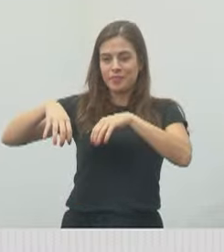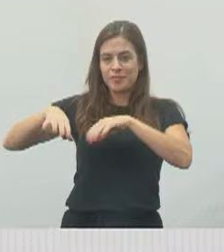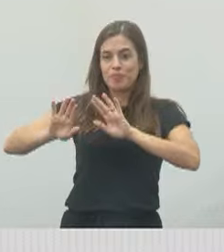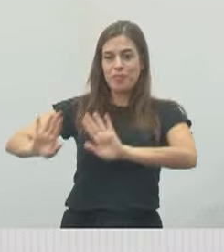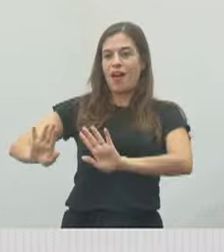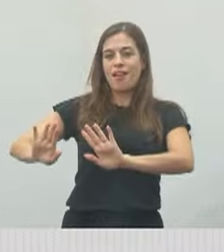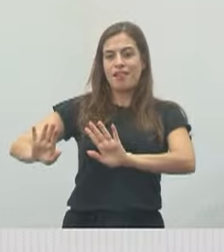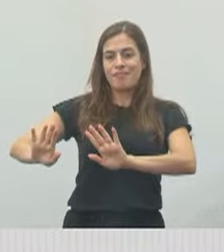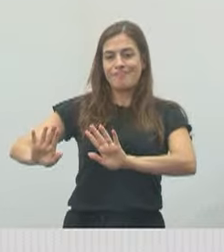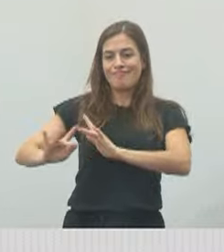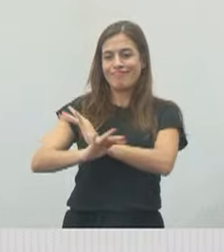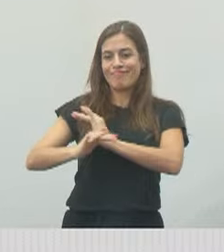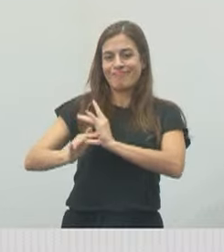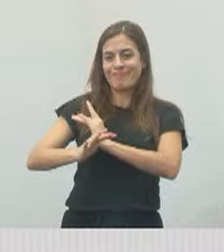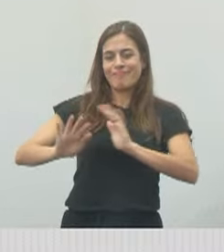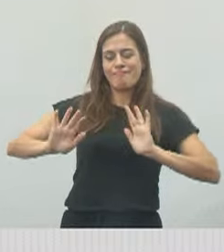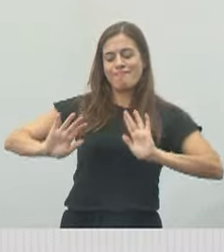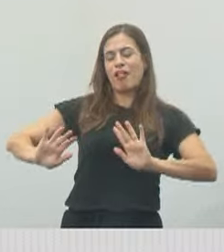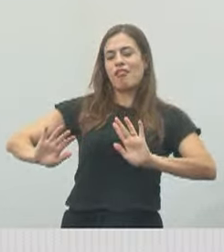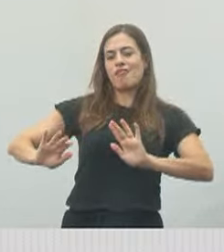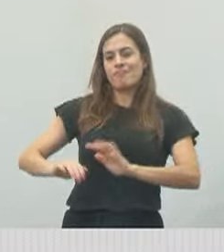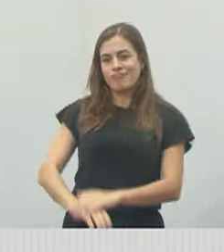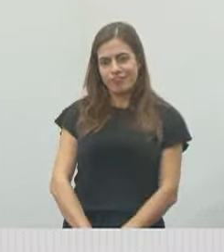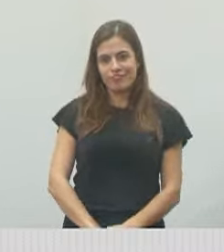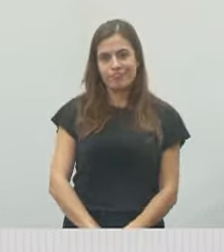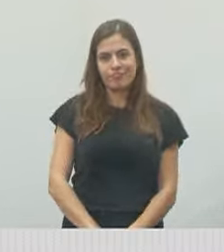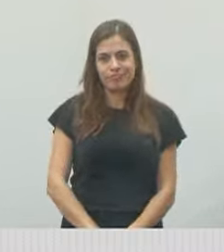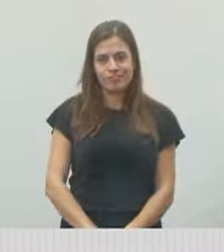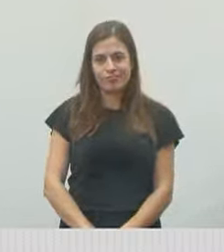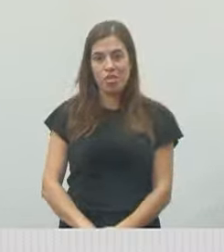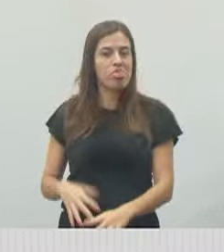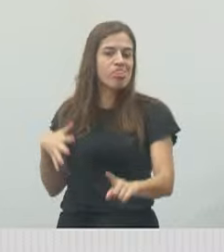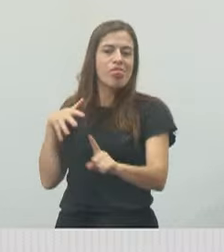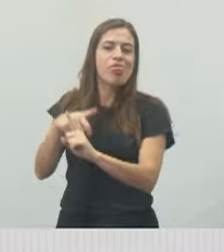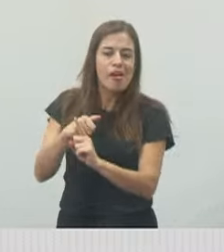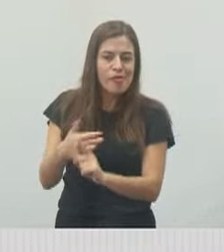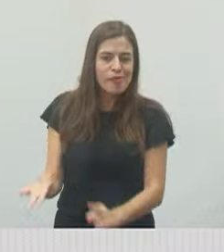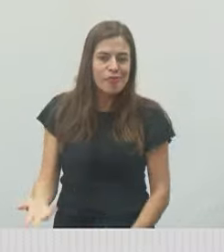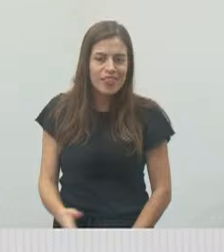Nós colocamos dois cones para nenhum carro passar e não me atropelar.